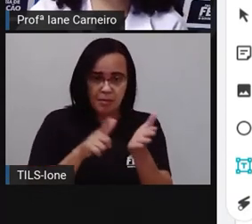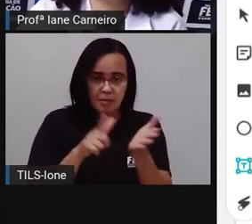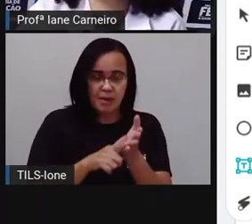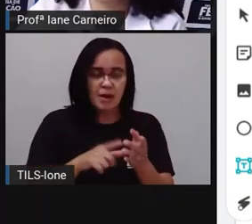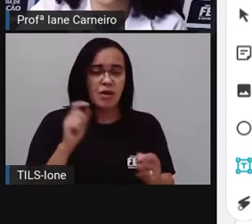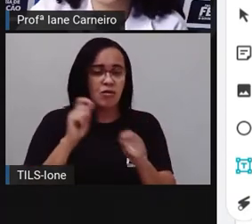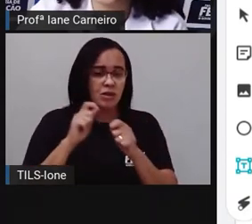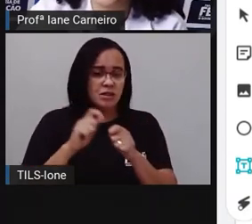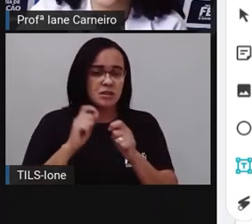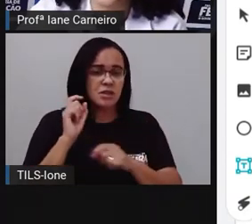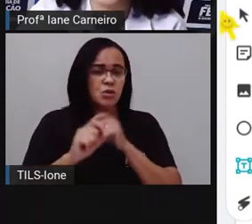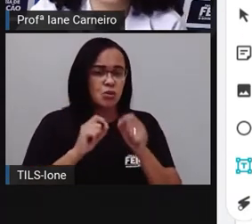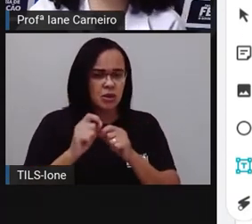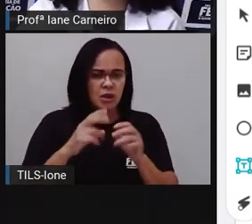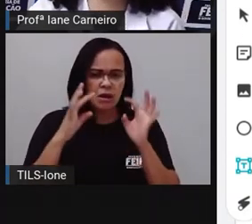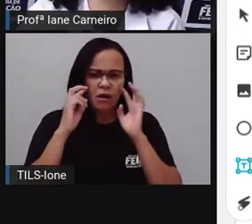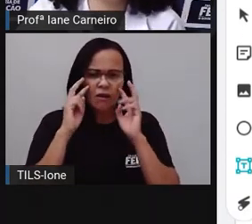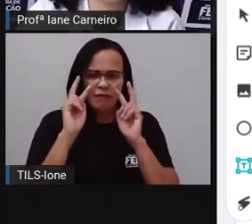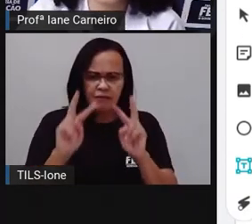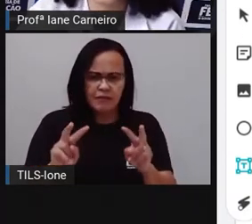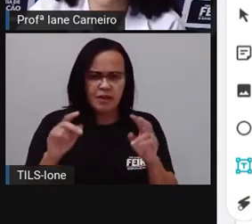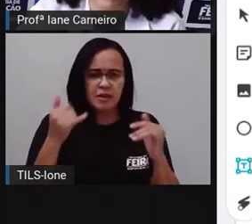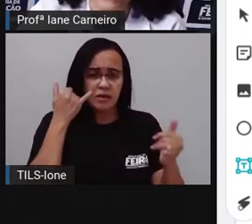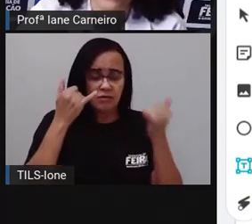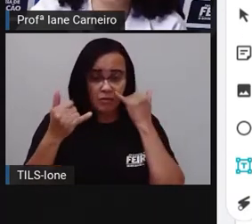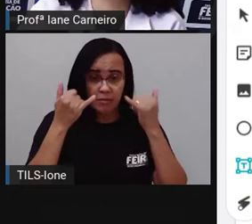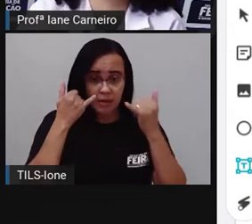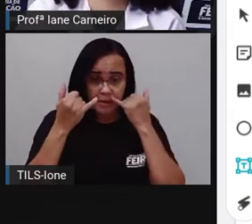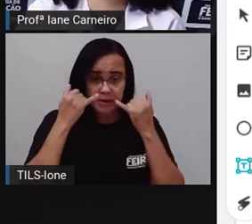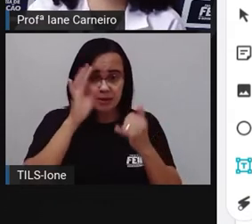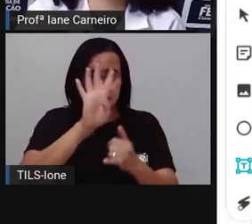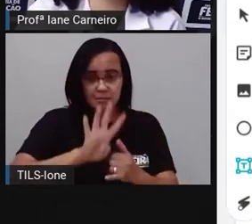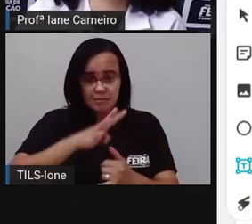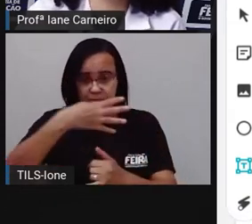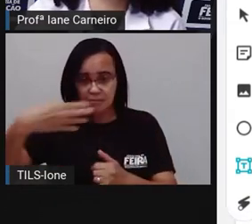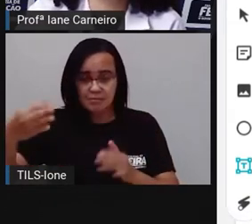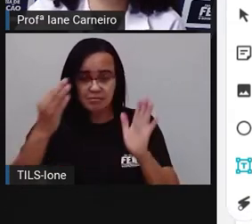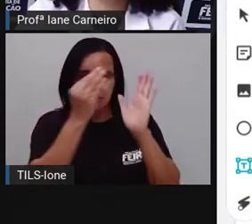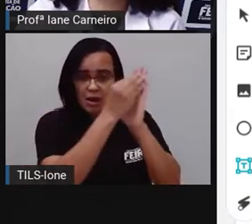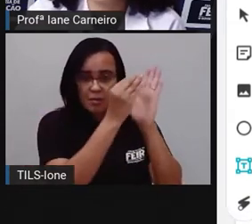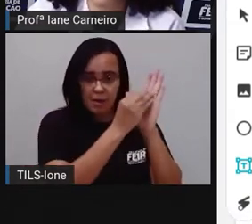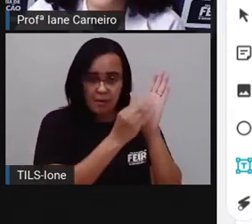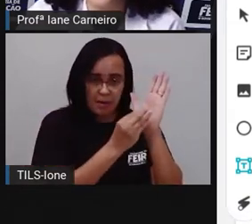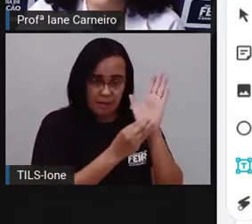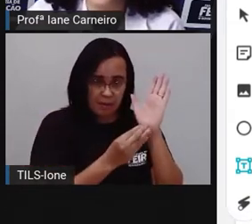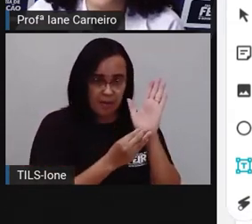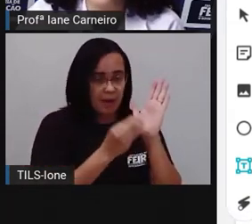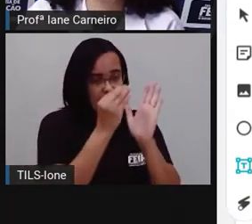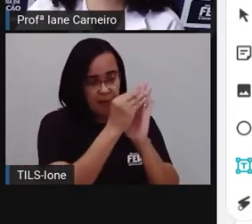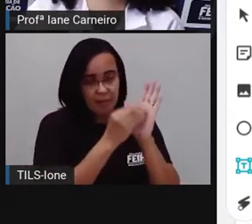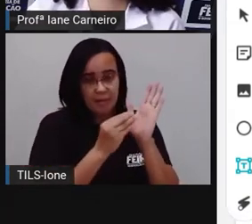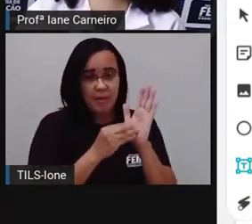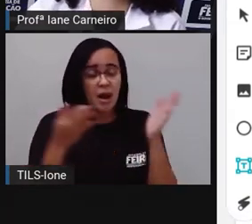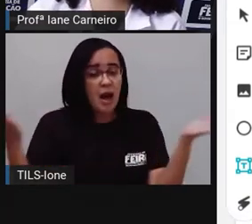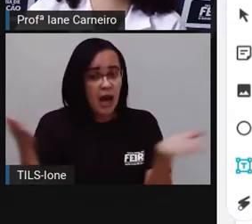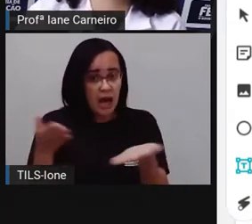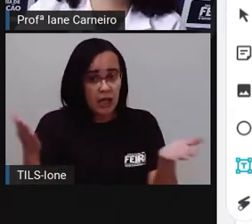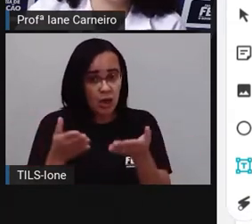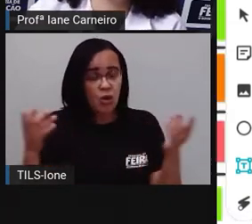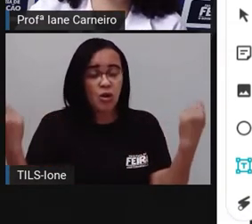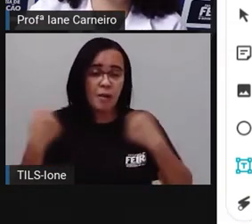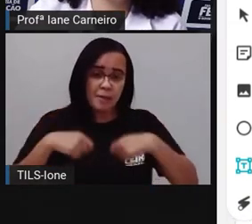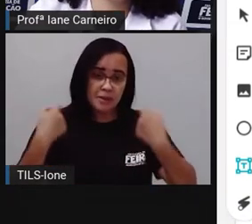base nessa informação, né? Que a gente construiu a tabela, nós vamos construir um gráfico, tá bom? Então,